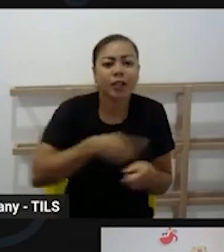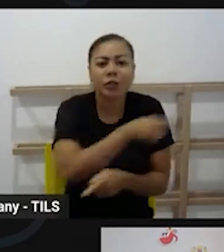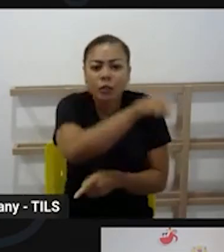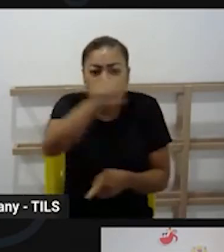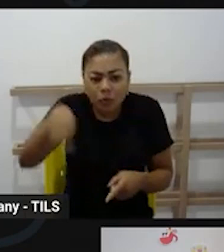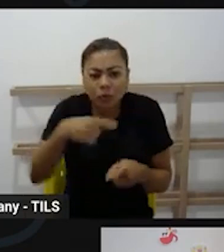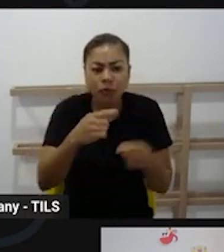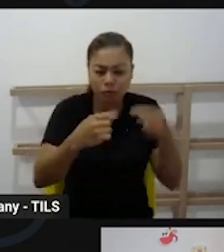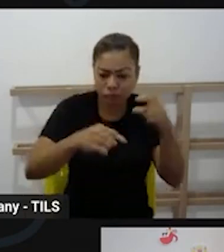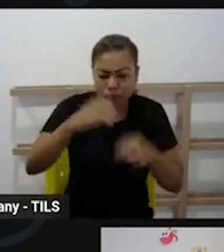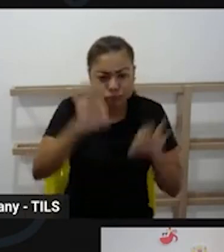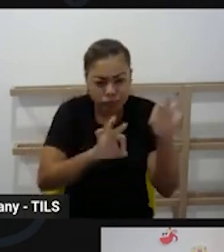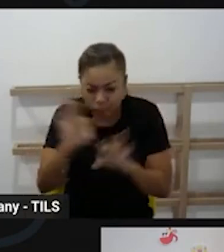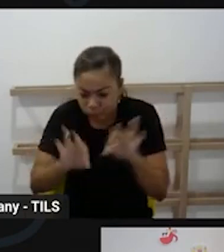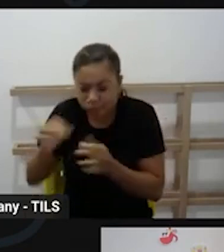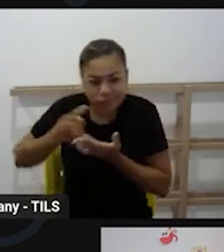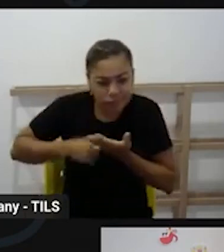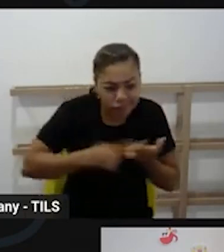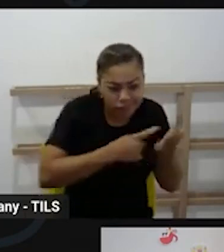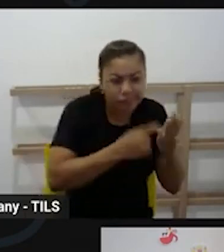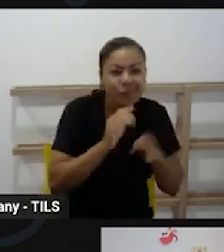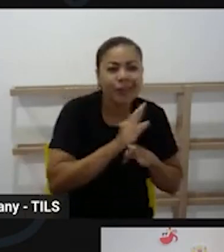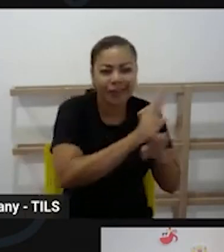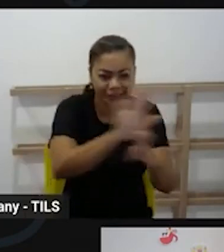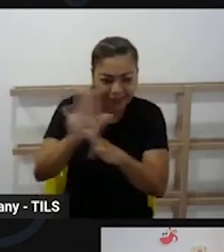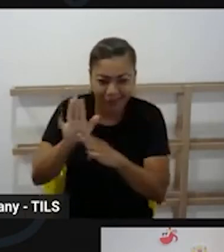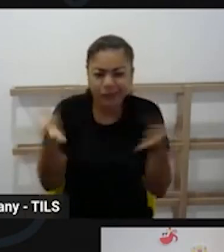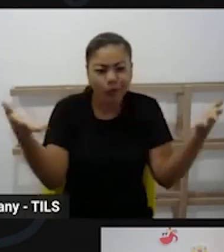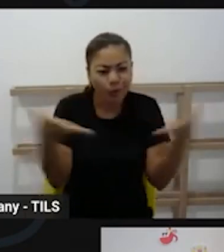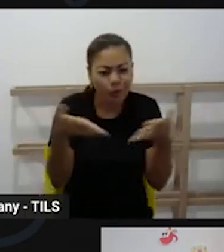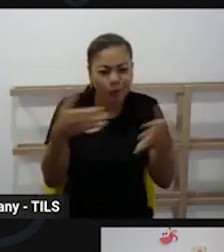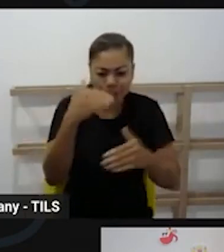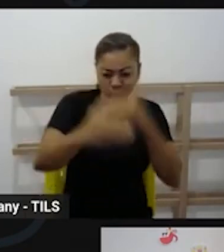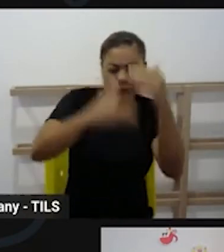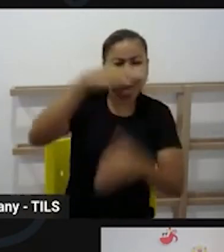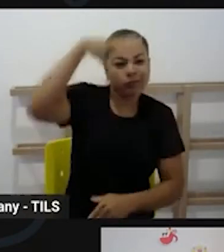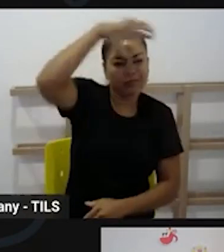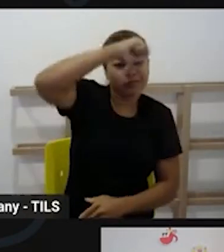nesse dia especial, nessa tarde maravilhosa de encontro formativo.